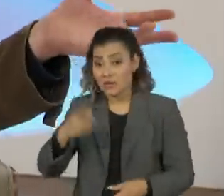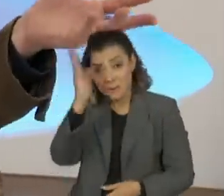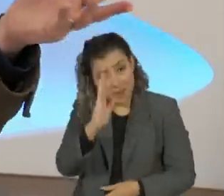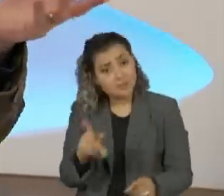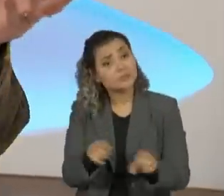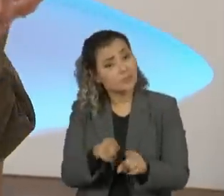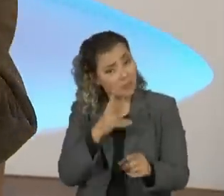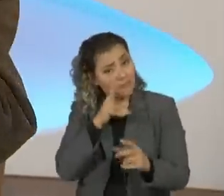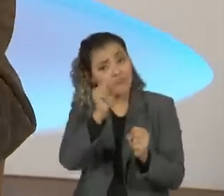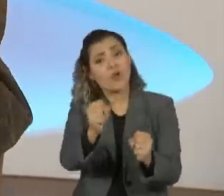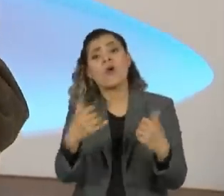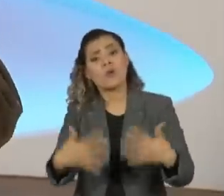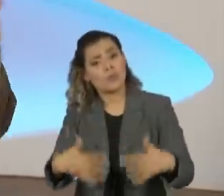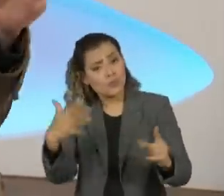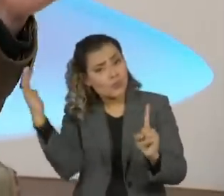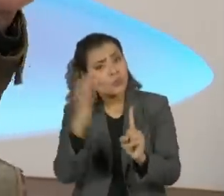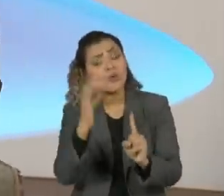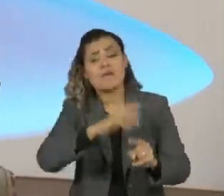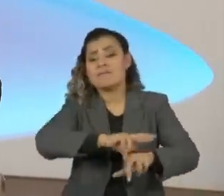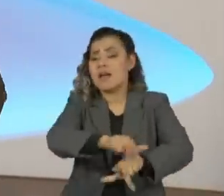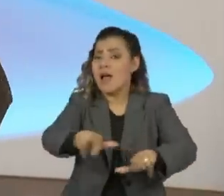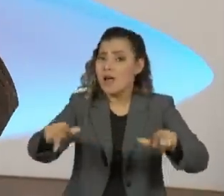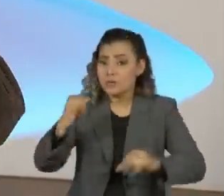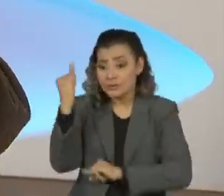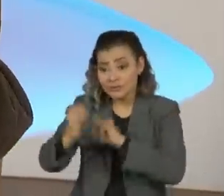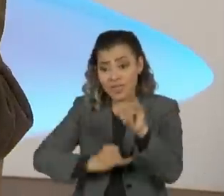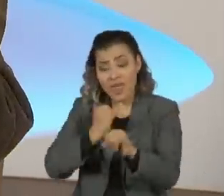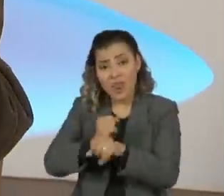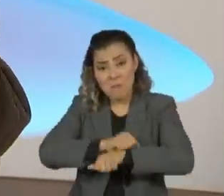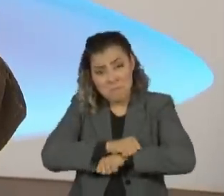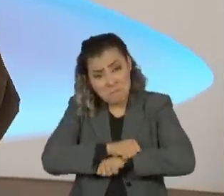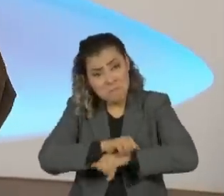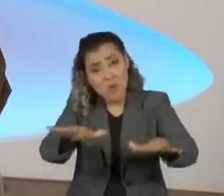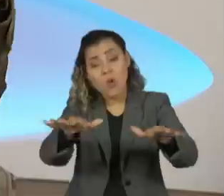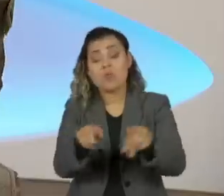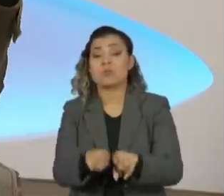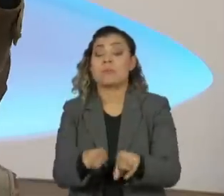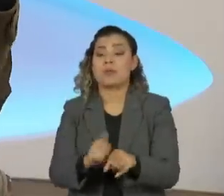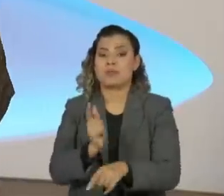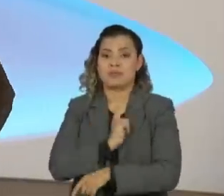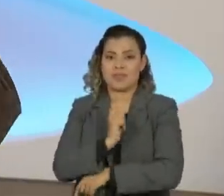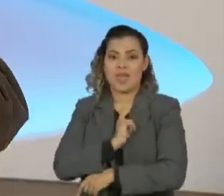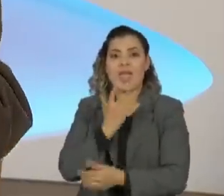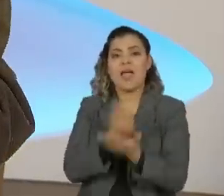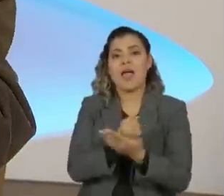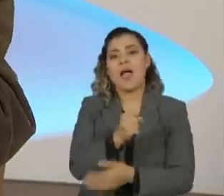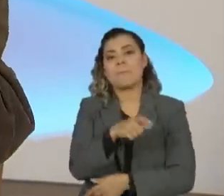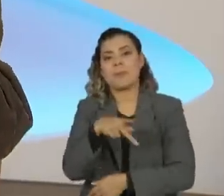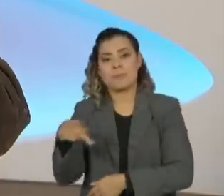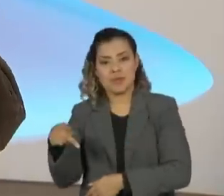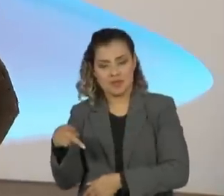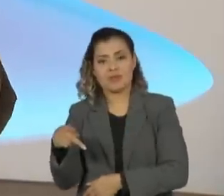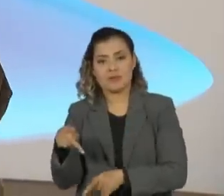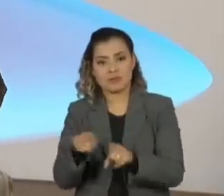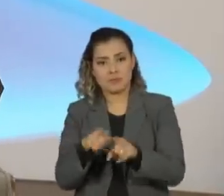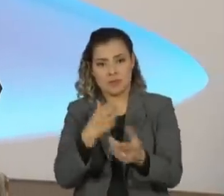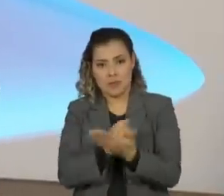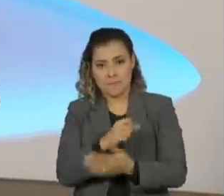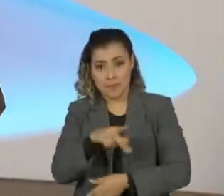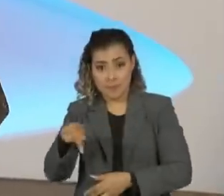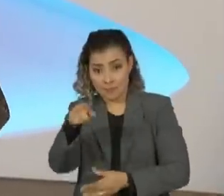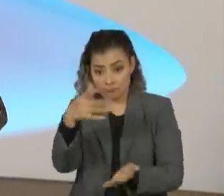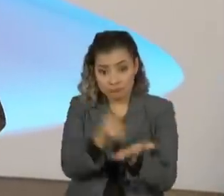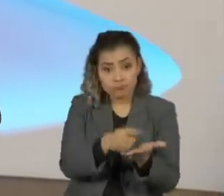também, nós temos vários... A internet está invadida, por exemplo, tem um aplicativo que é o Sound Club, você